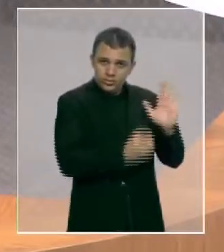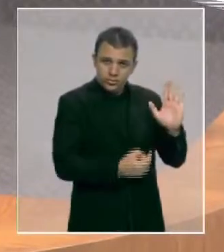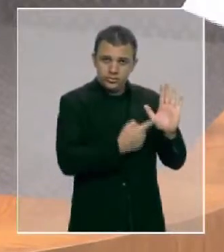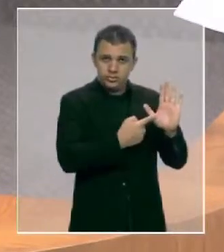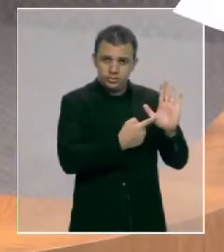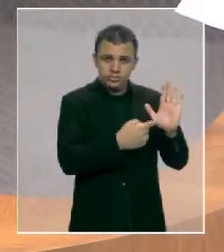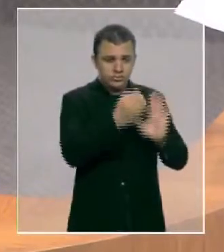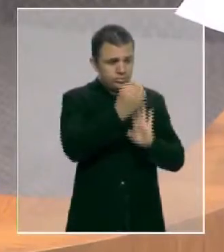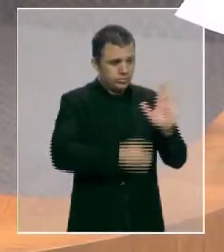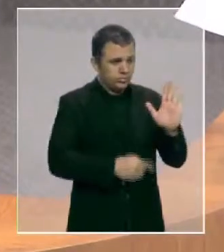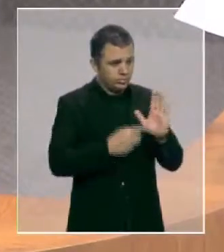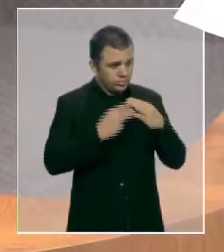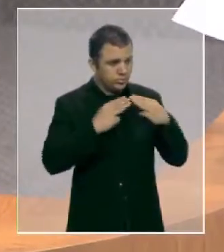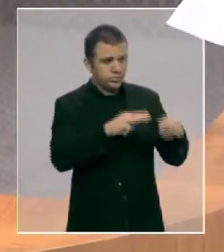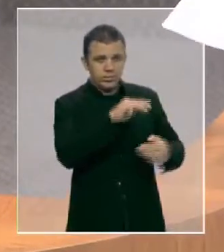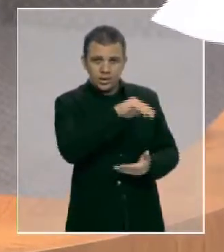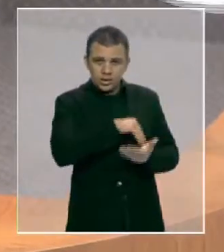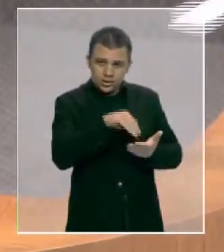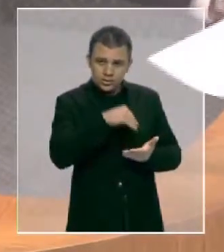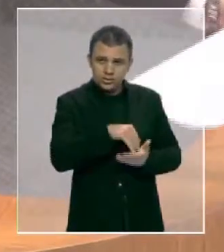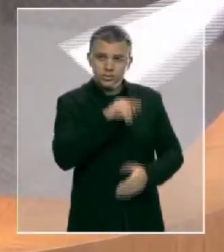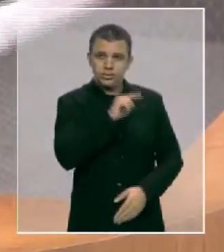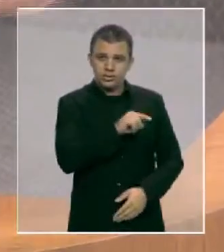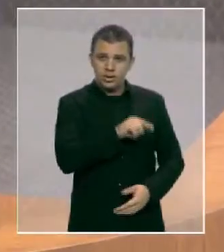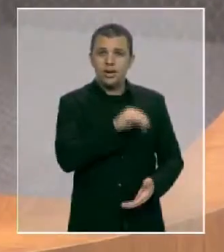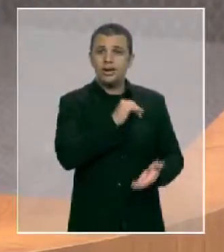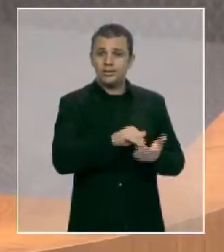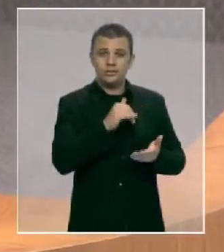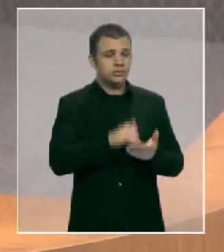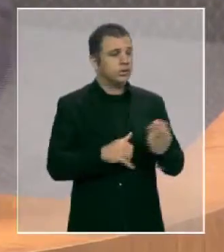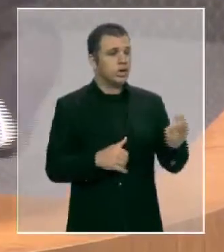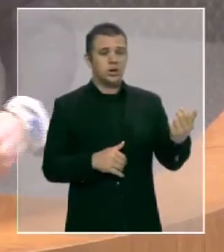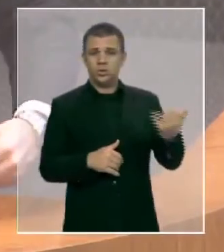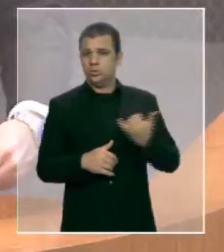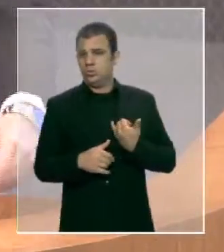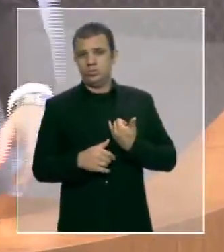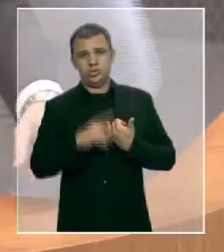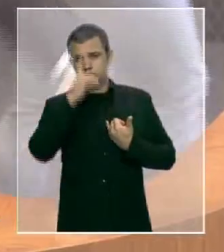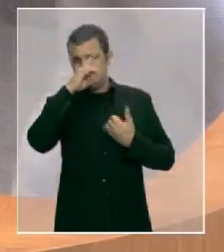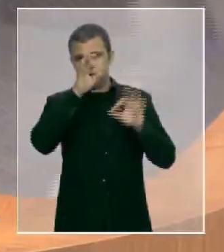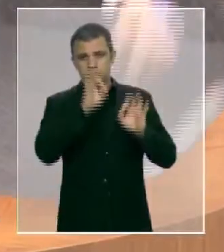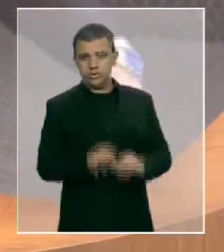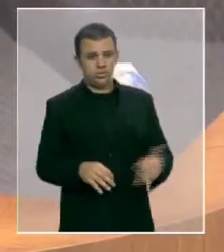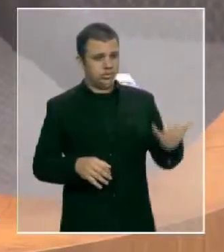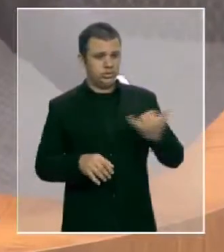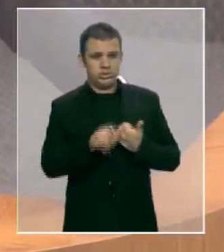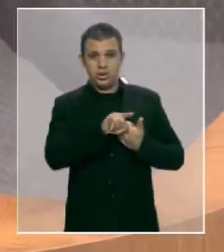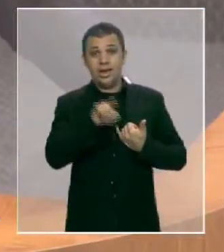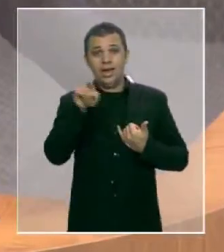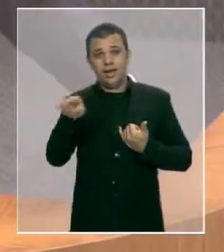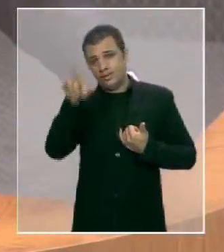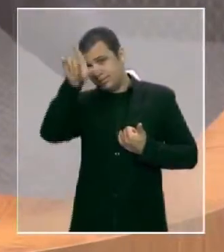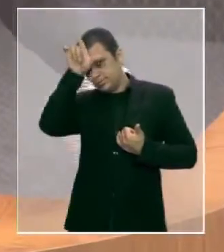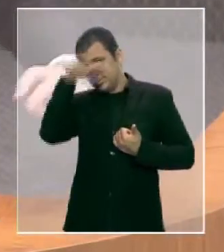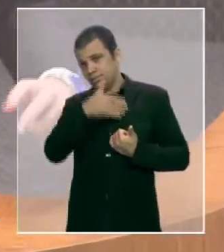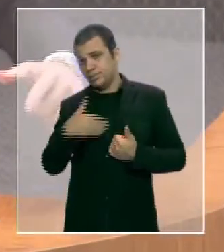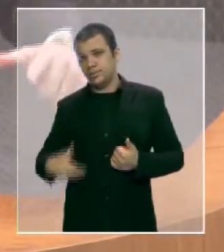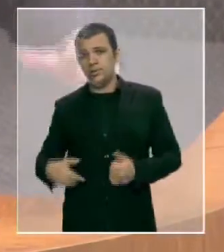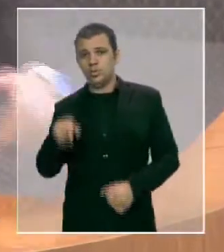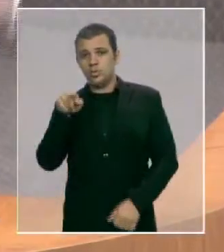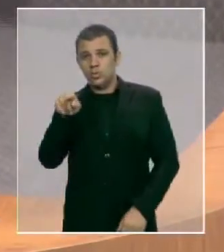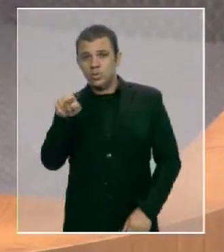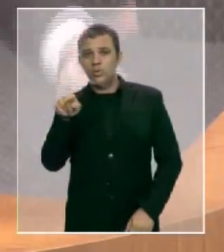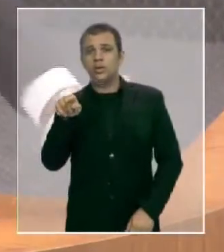para a secretaria, a secretária não me responde dentro do prazo e o líder do governo vem aqui e